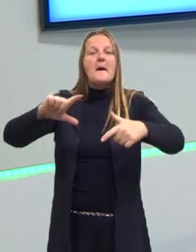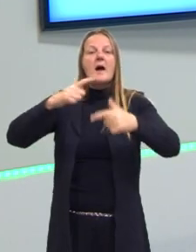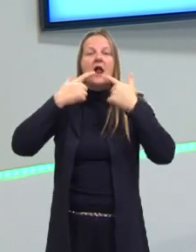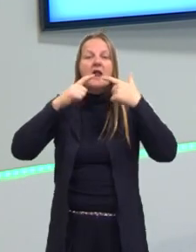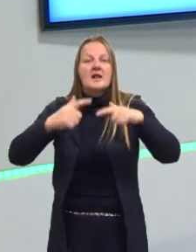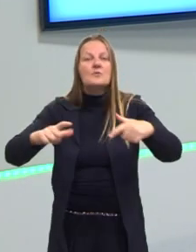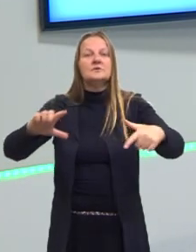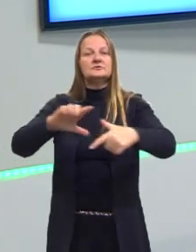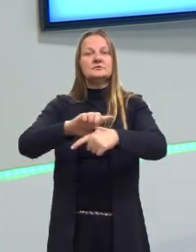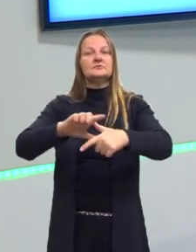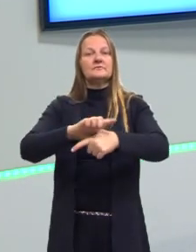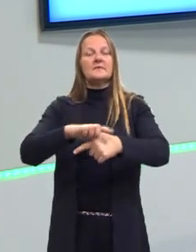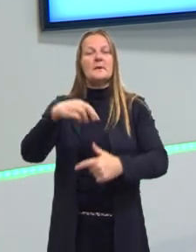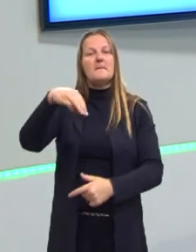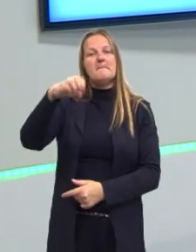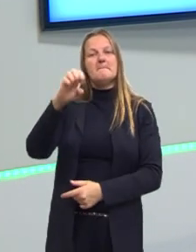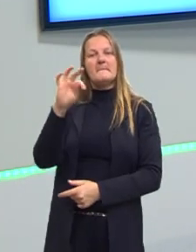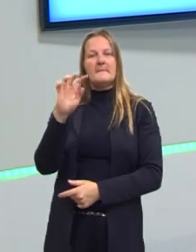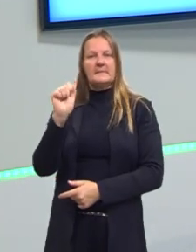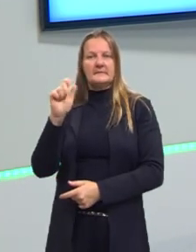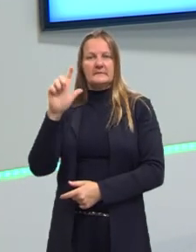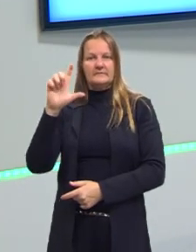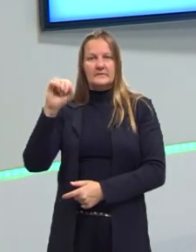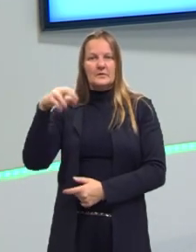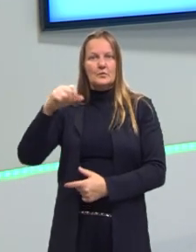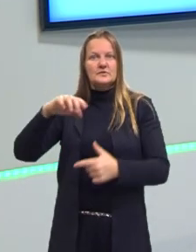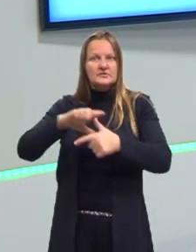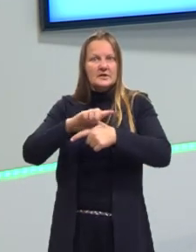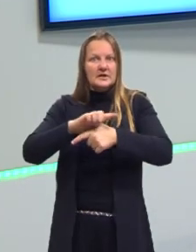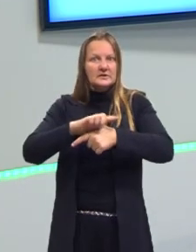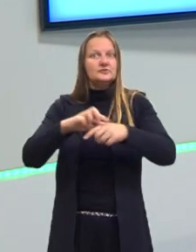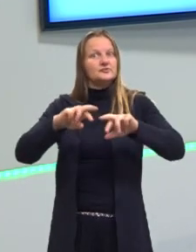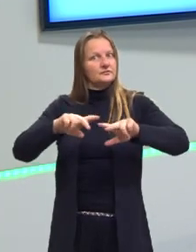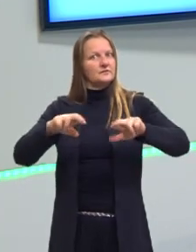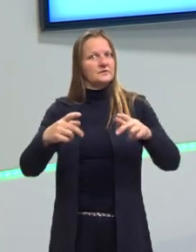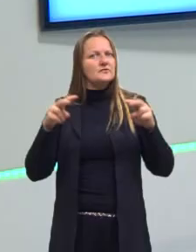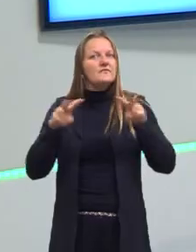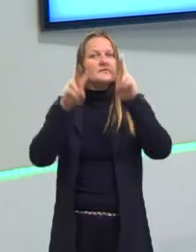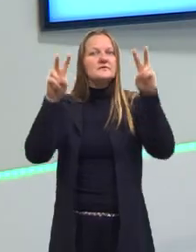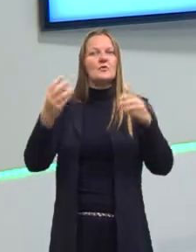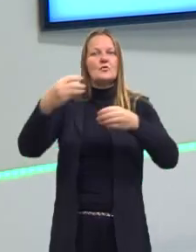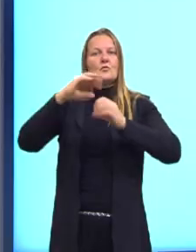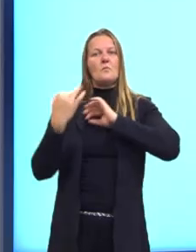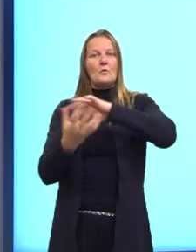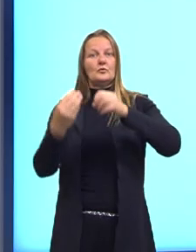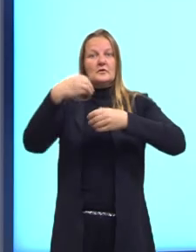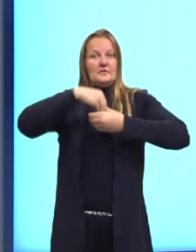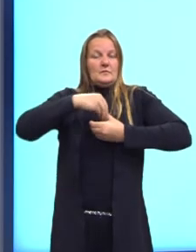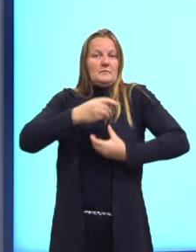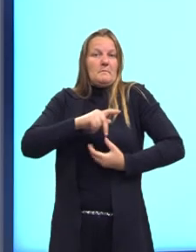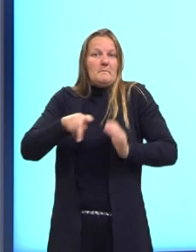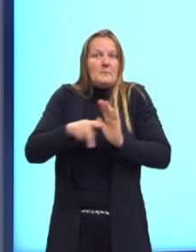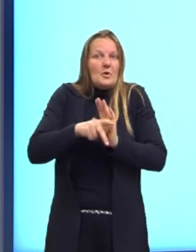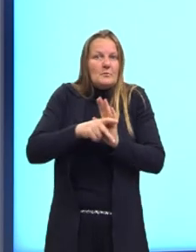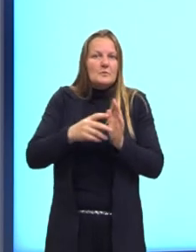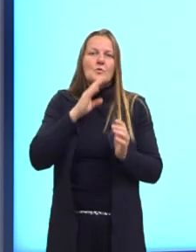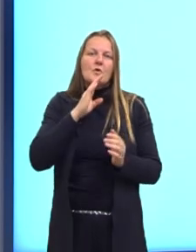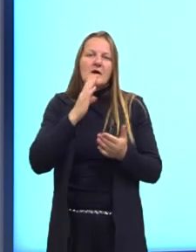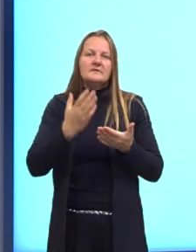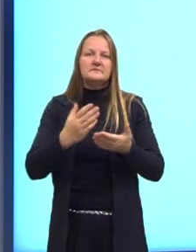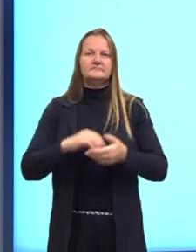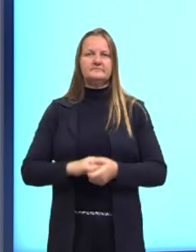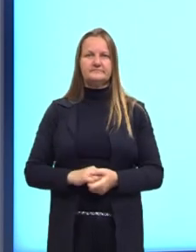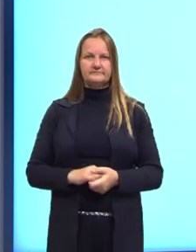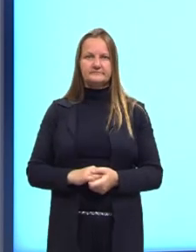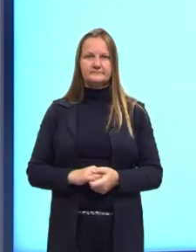daquilo que a gente olha e coloca a partir da nossa visão de mundo. Ok. A gente